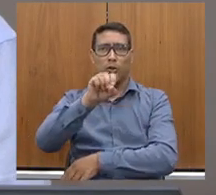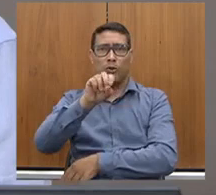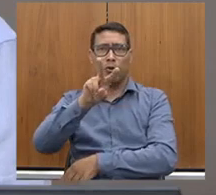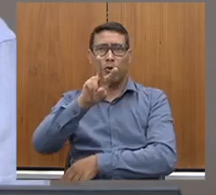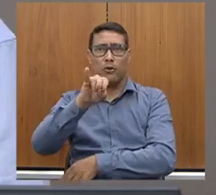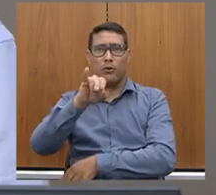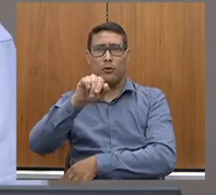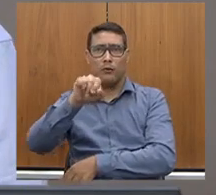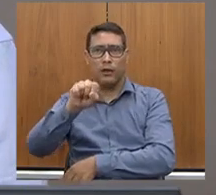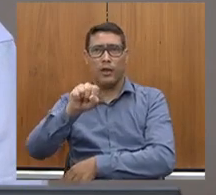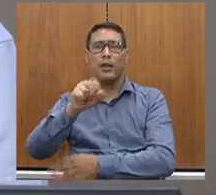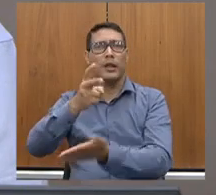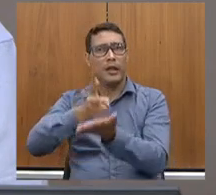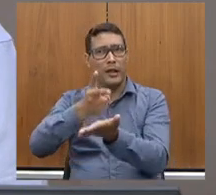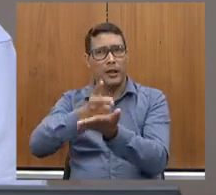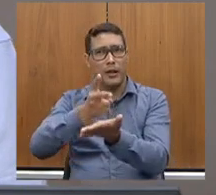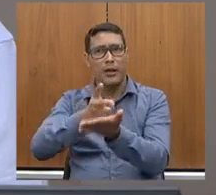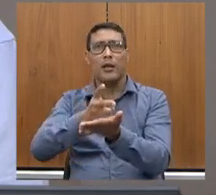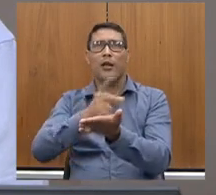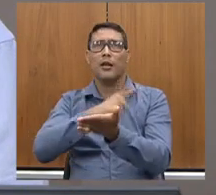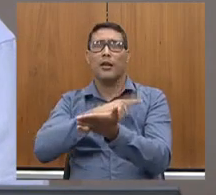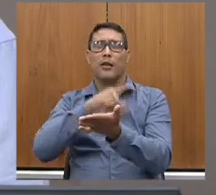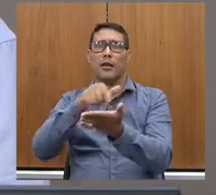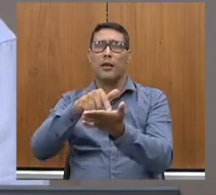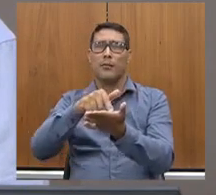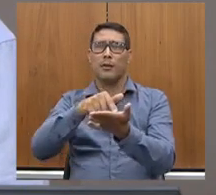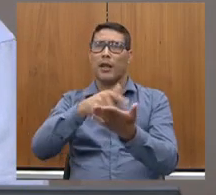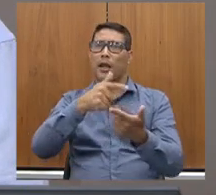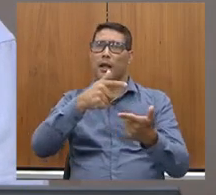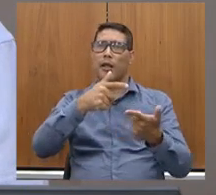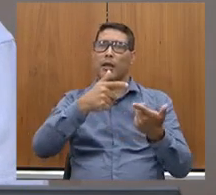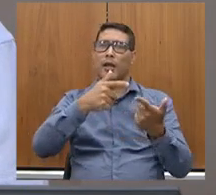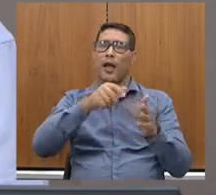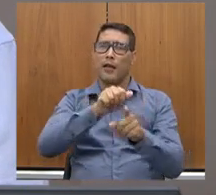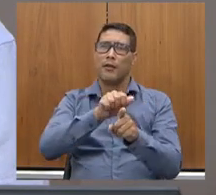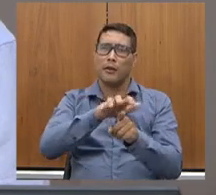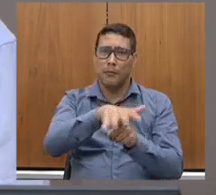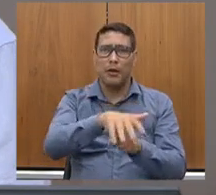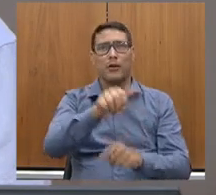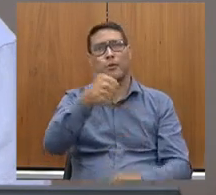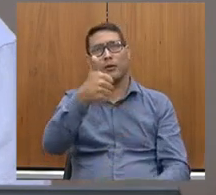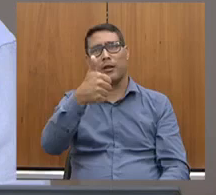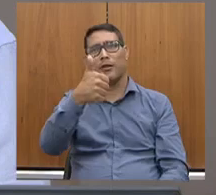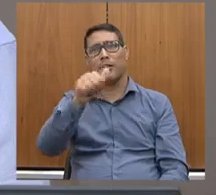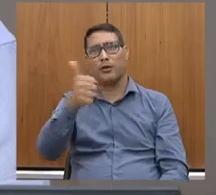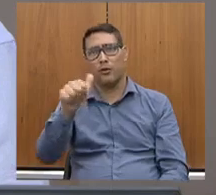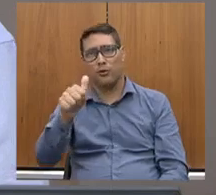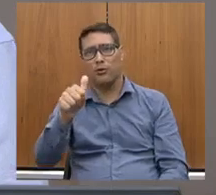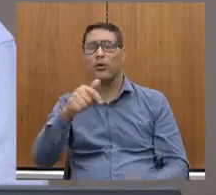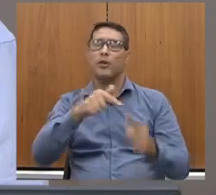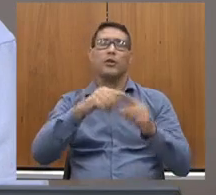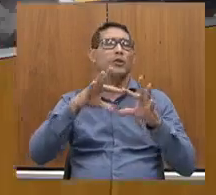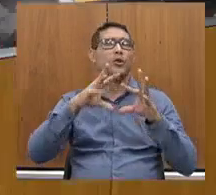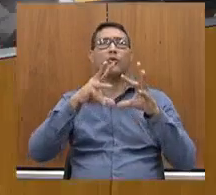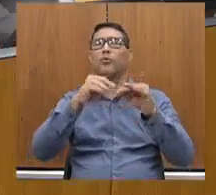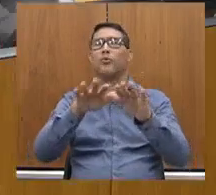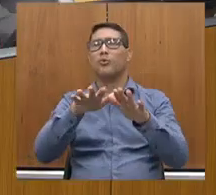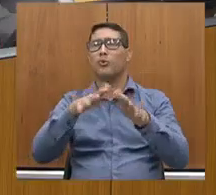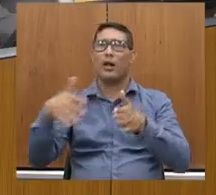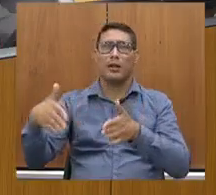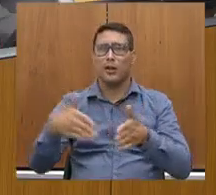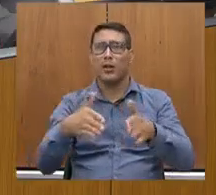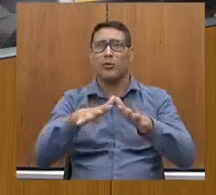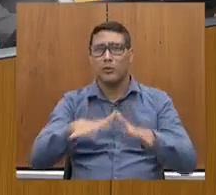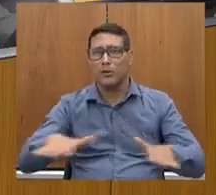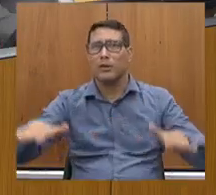gentil, nos levou à demanda das 111, de todas as outras rodovias lá da região, e